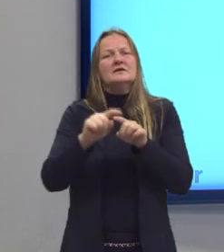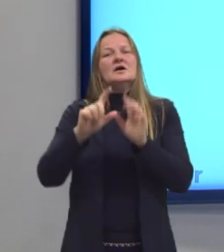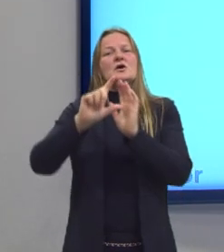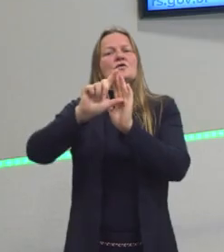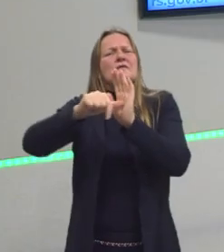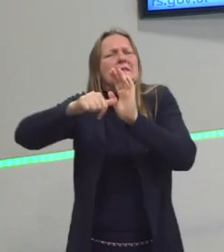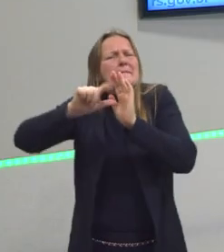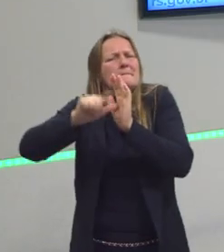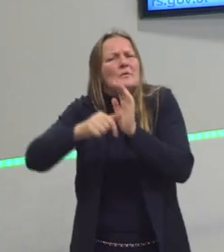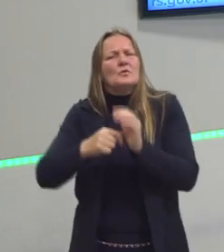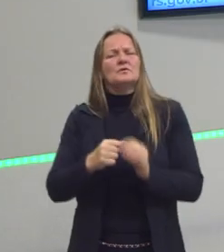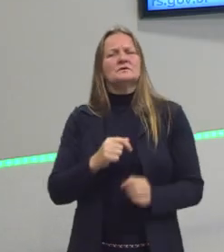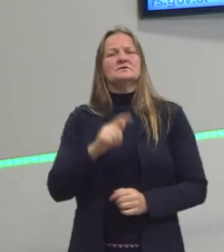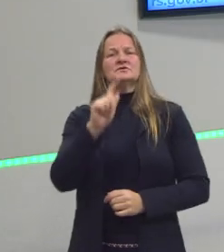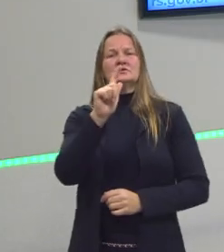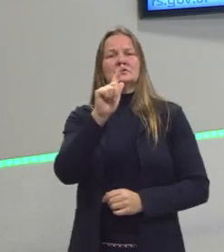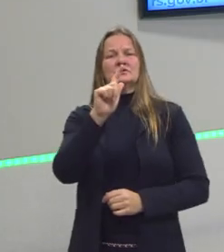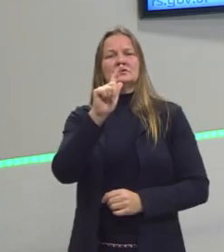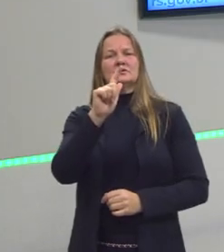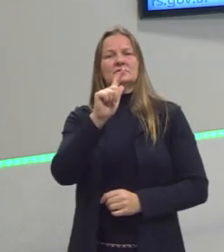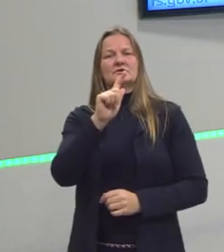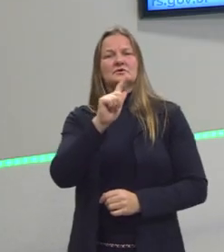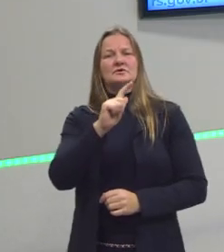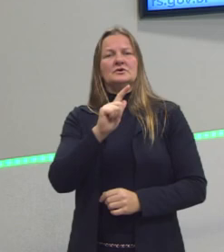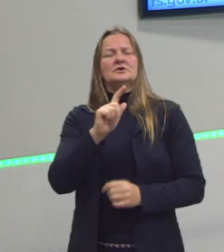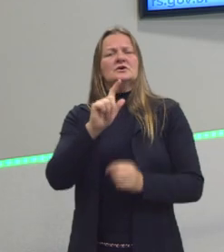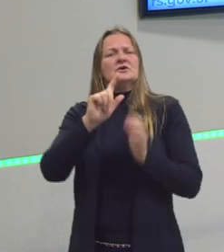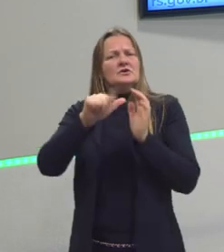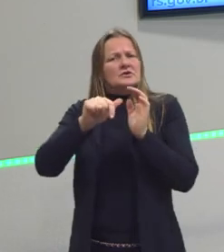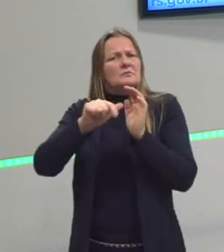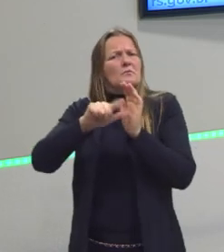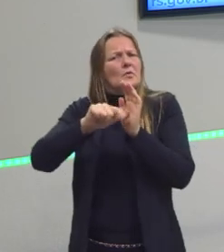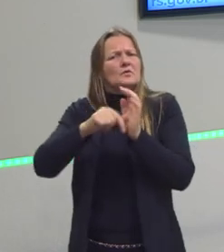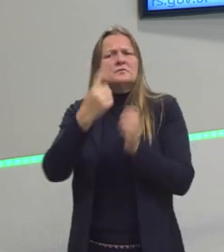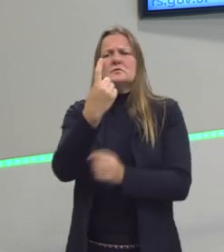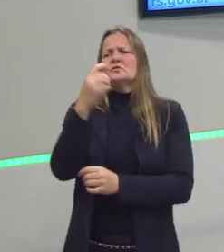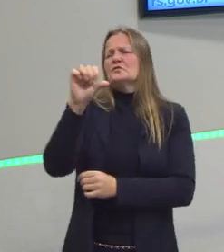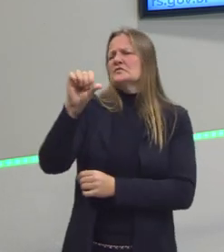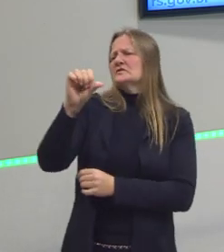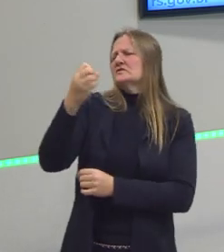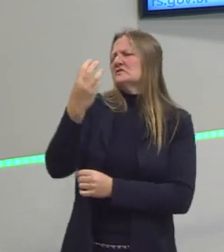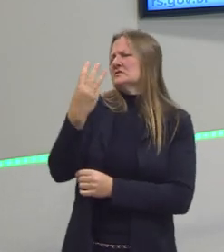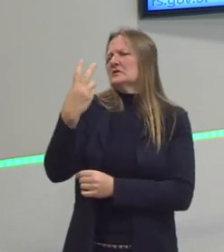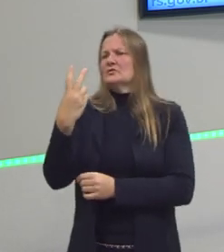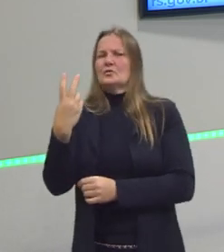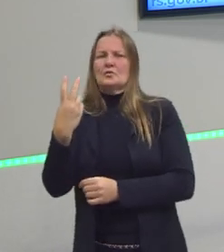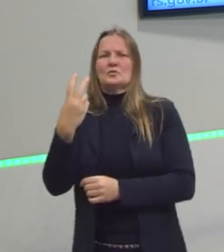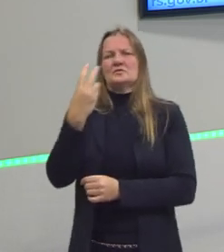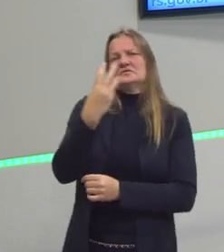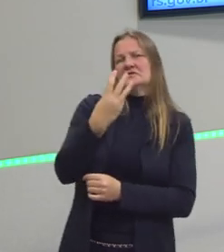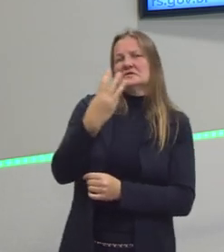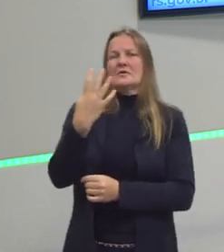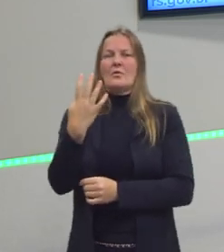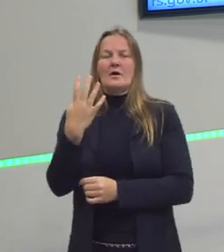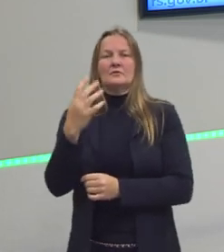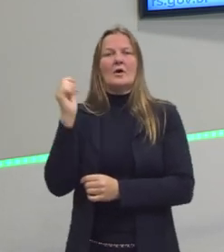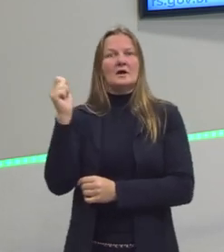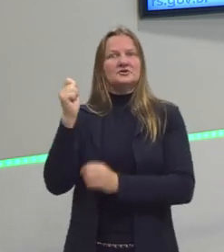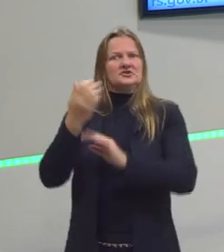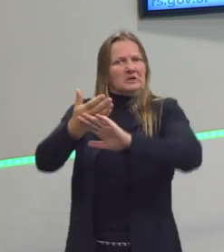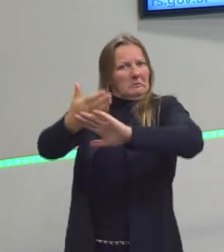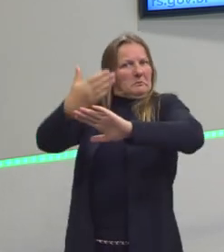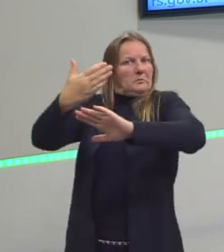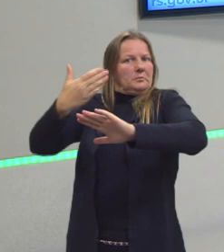com Getúlio Vargas em 1932, 1934. Enquanto que na América Latina, Argentina, por exemplo, tem universidades